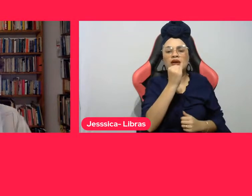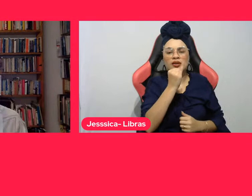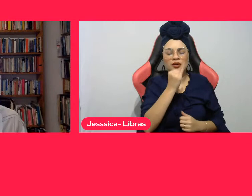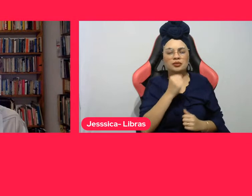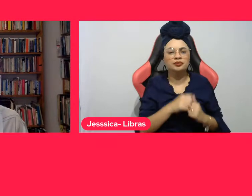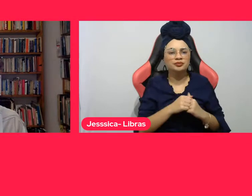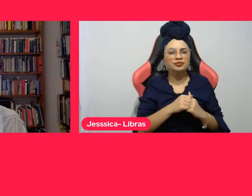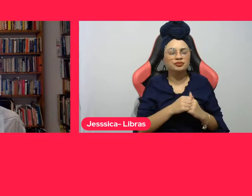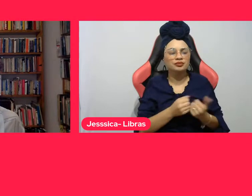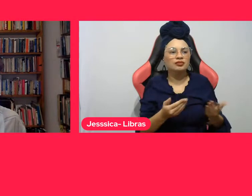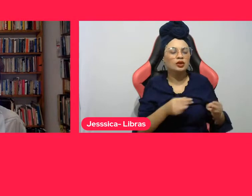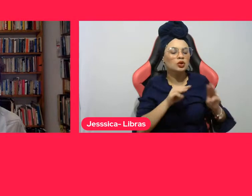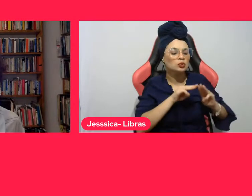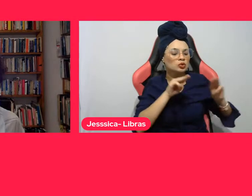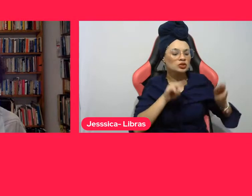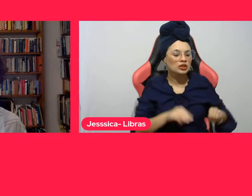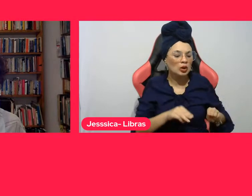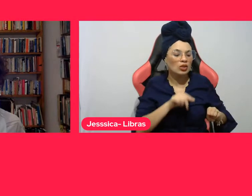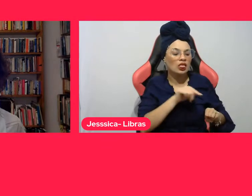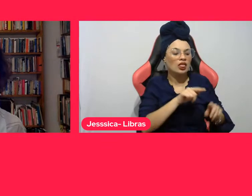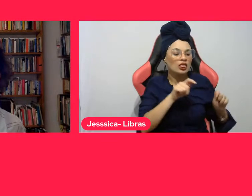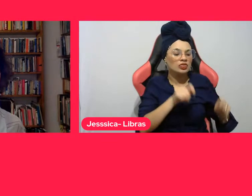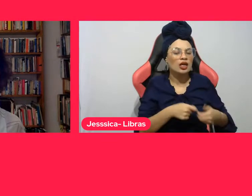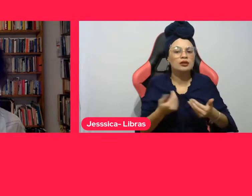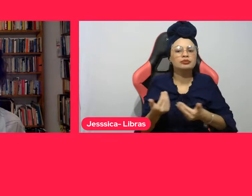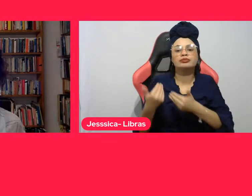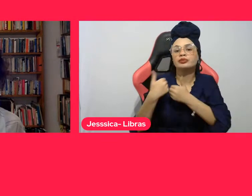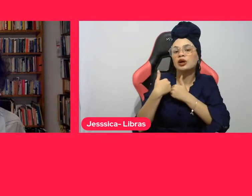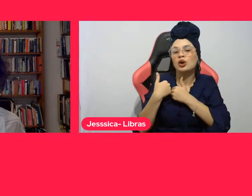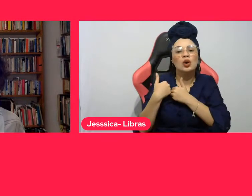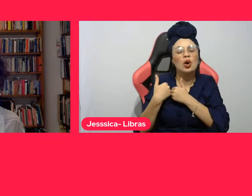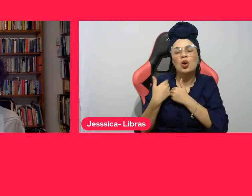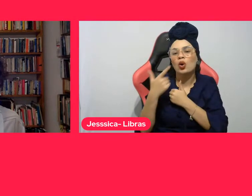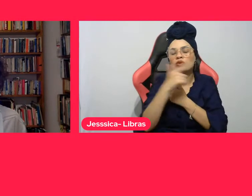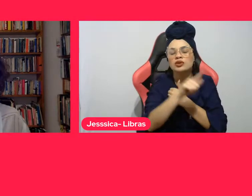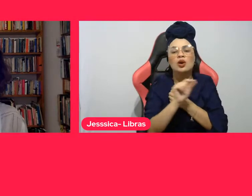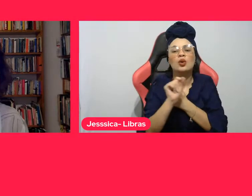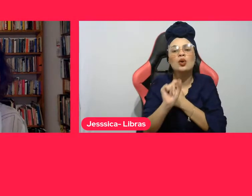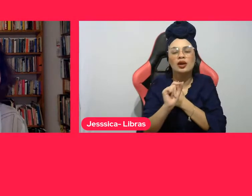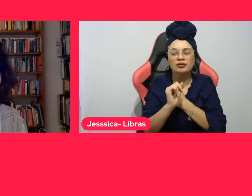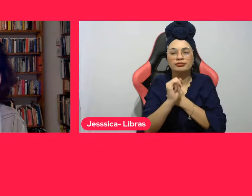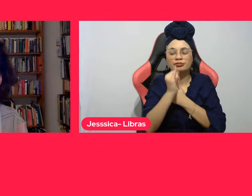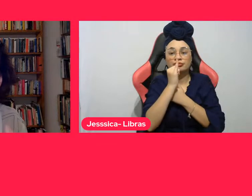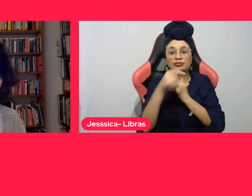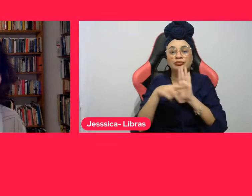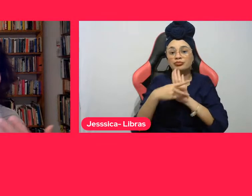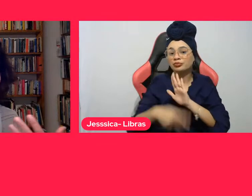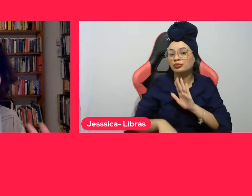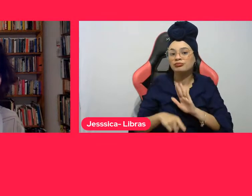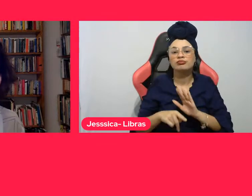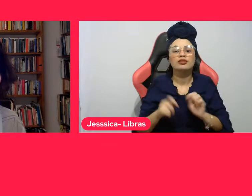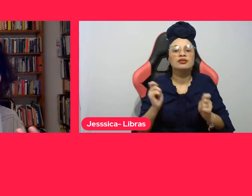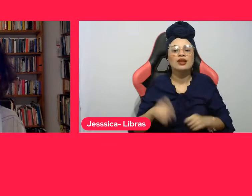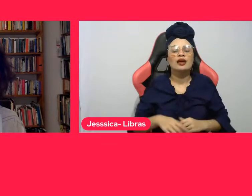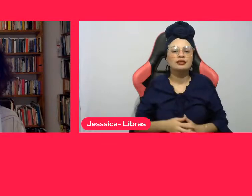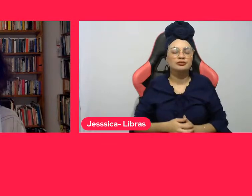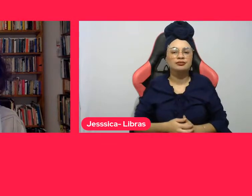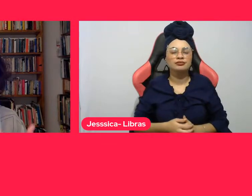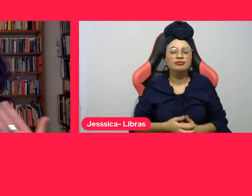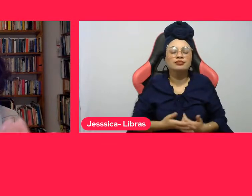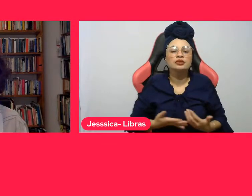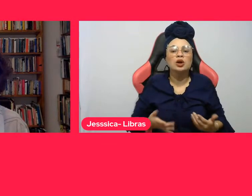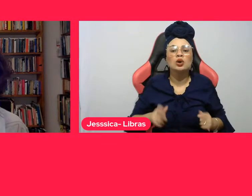culturais como essa que nós estamos, o Museu da Língua Portuguesa? Aqui, onde uma escola de qualidade para